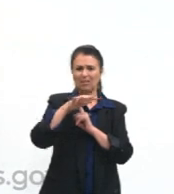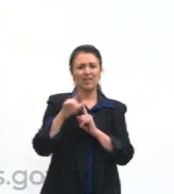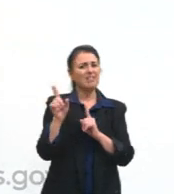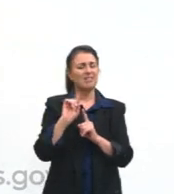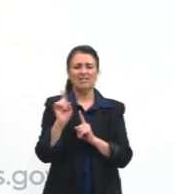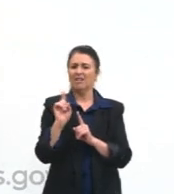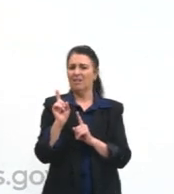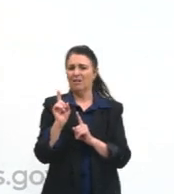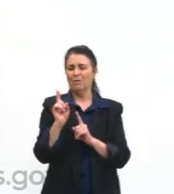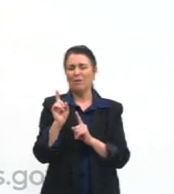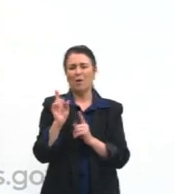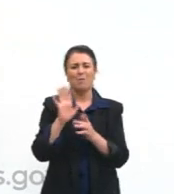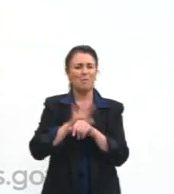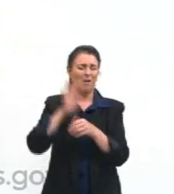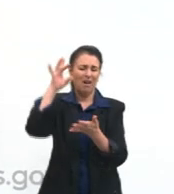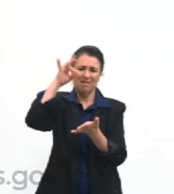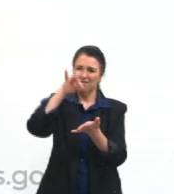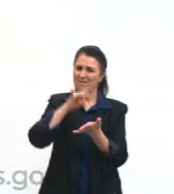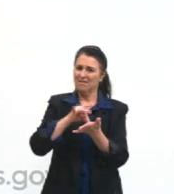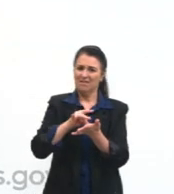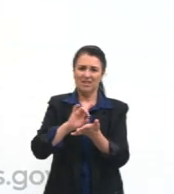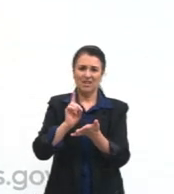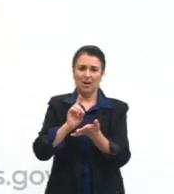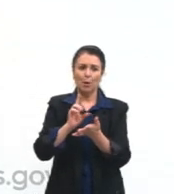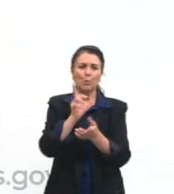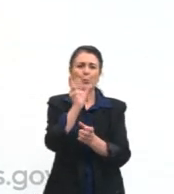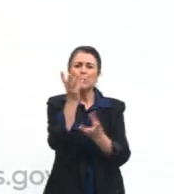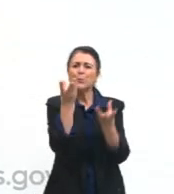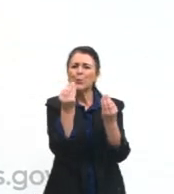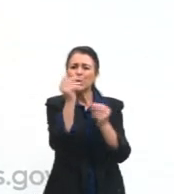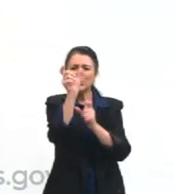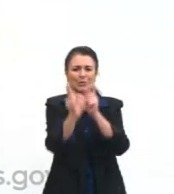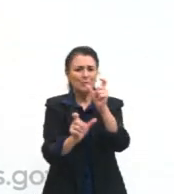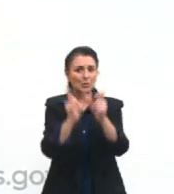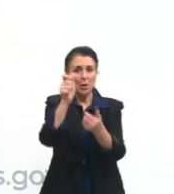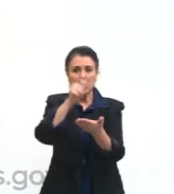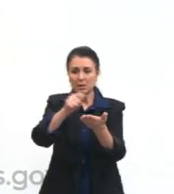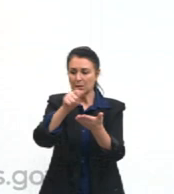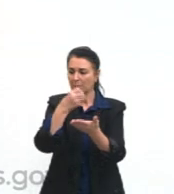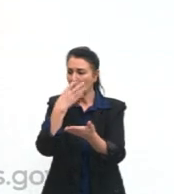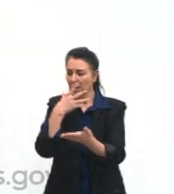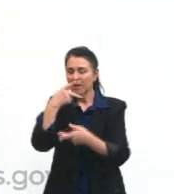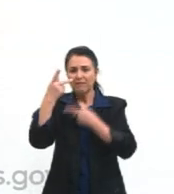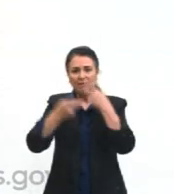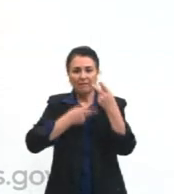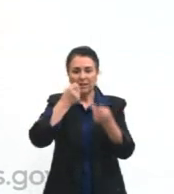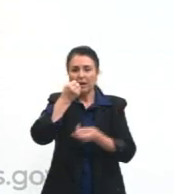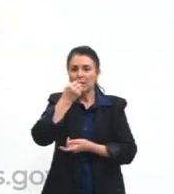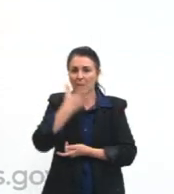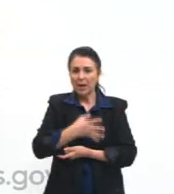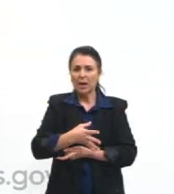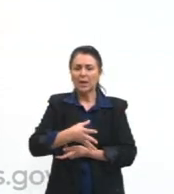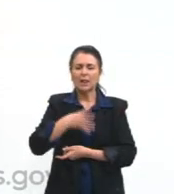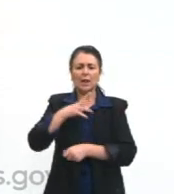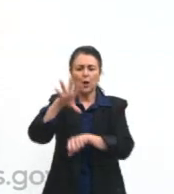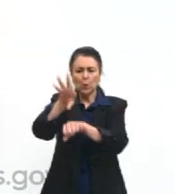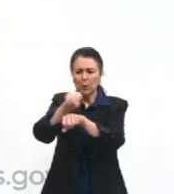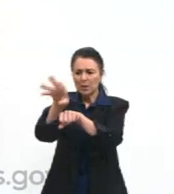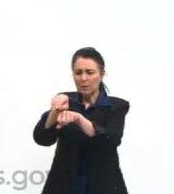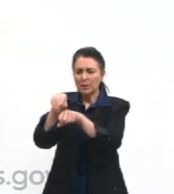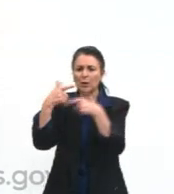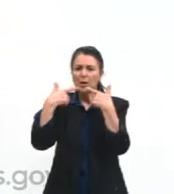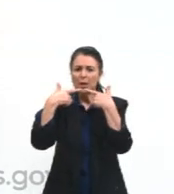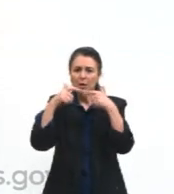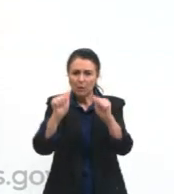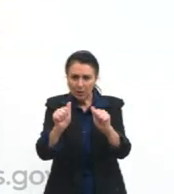consolida porque a gente sabe que tem muita gente aí que escreve bem, que fala bem, que tem conhecimento linguístico